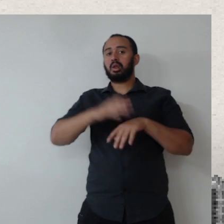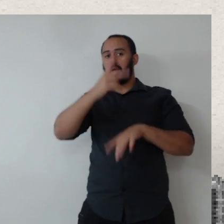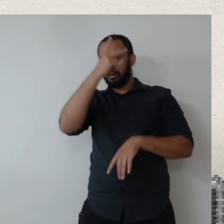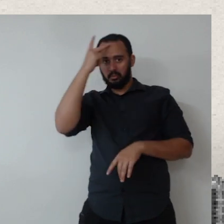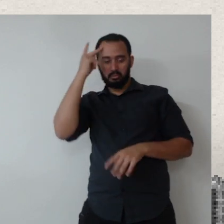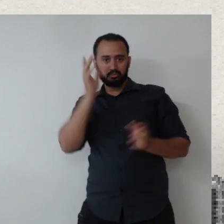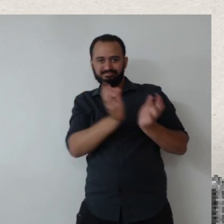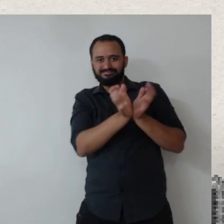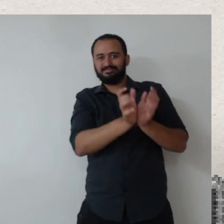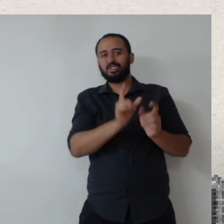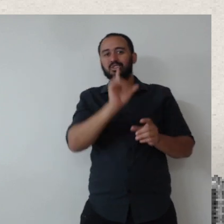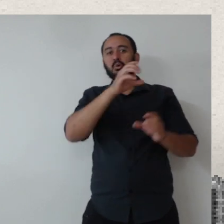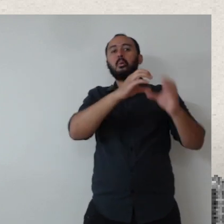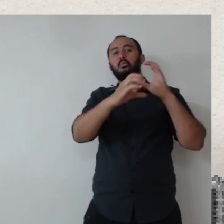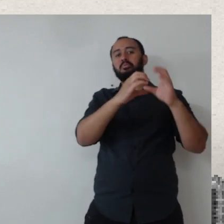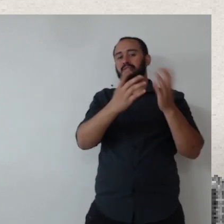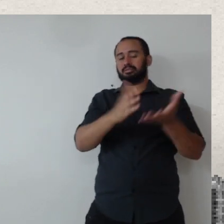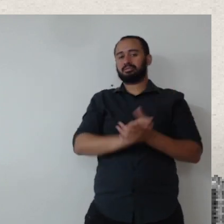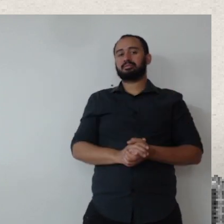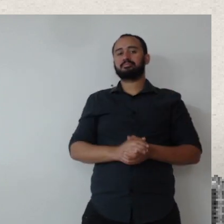comunicação, mas, beleza.